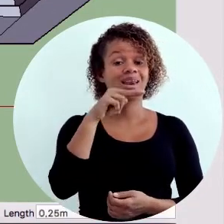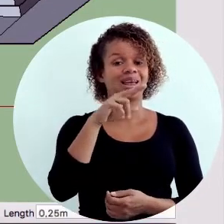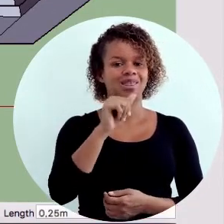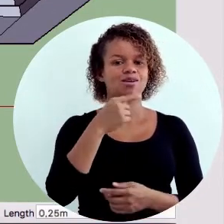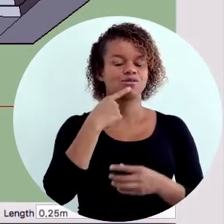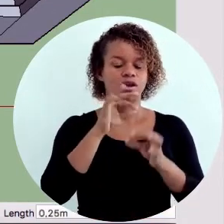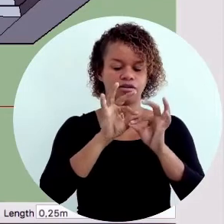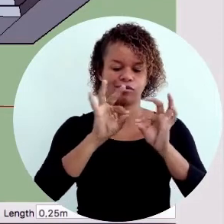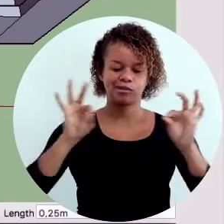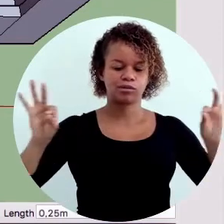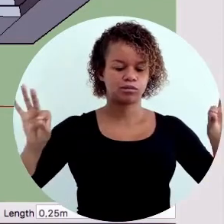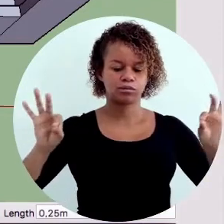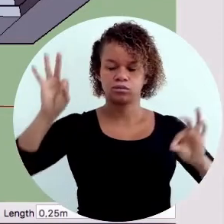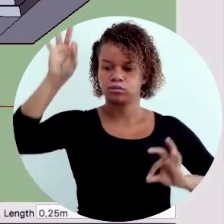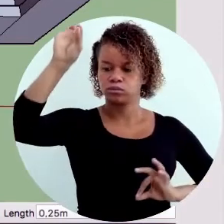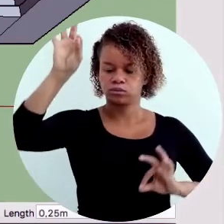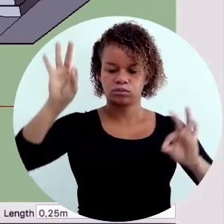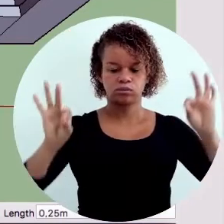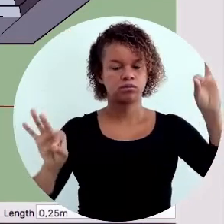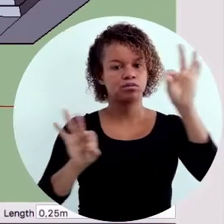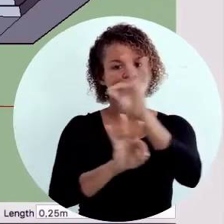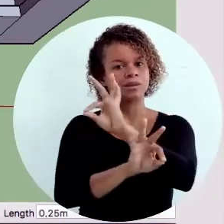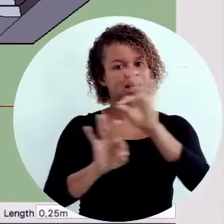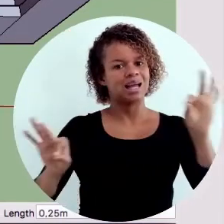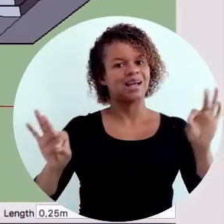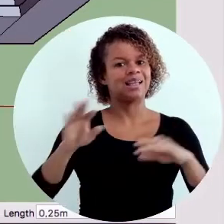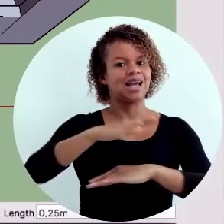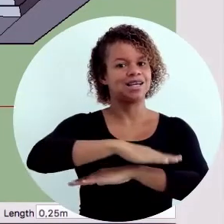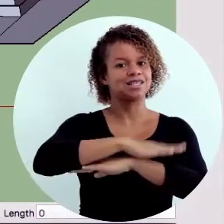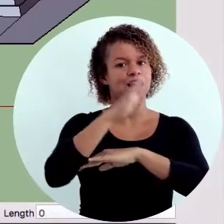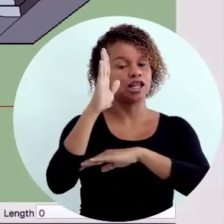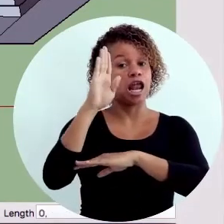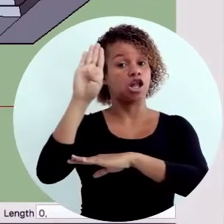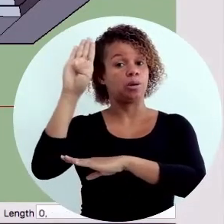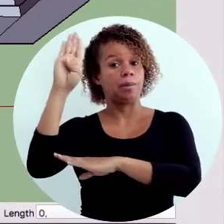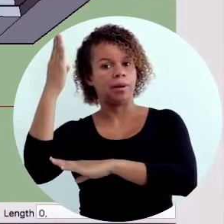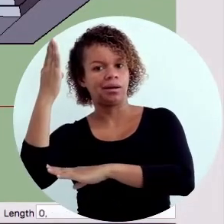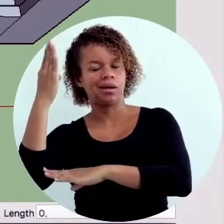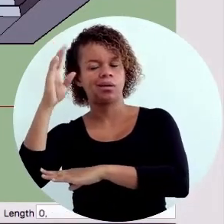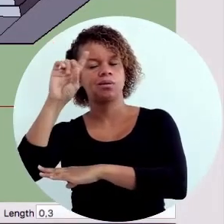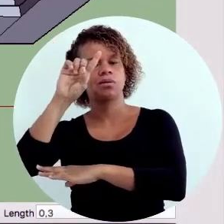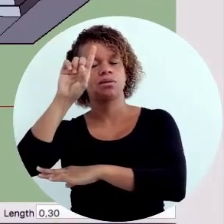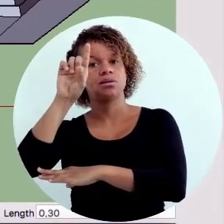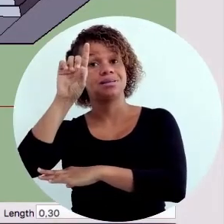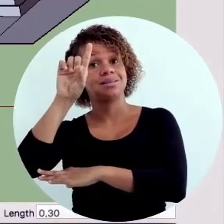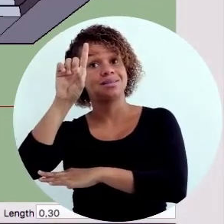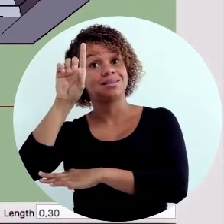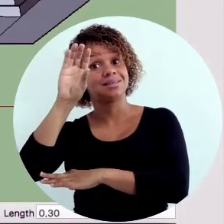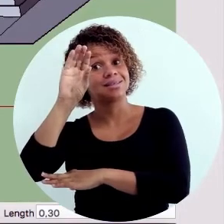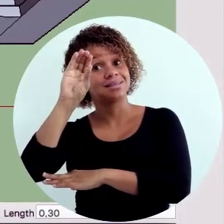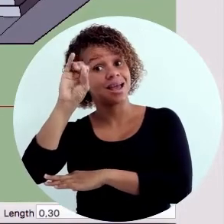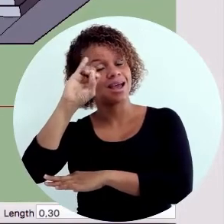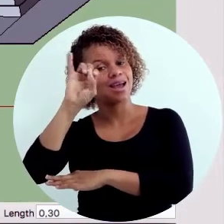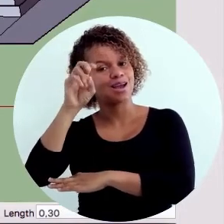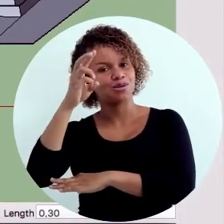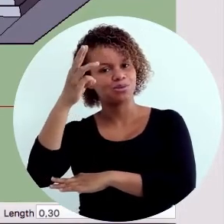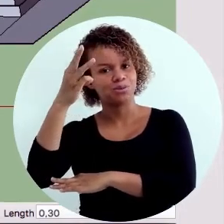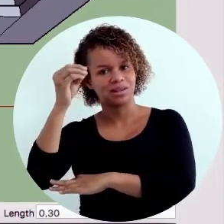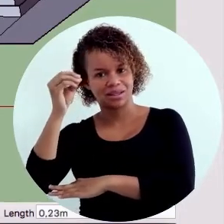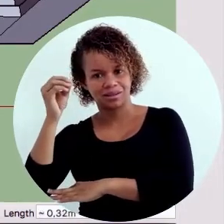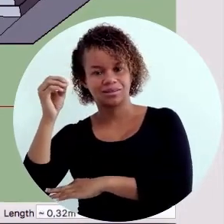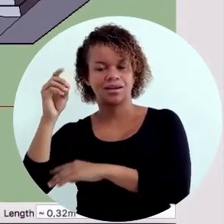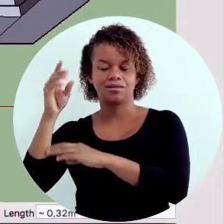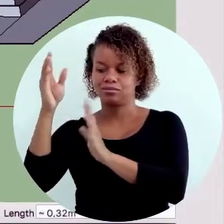E com a trena, eu vou definir a largura da janela do banheiro. 0,30 para o lado